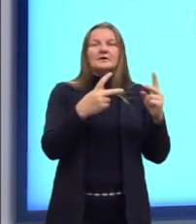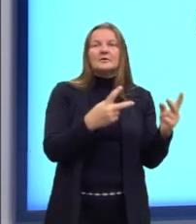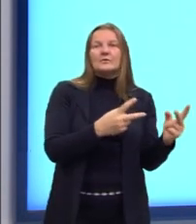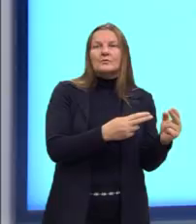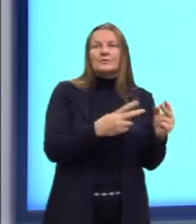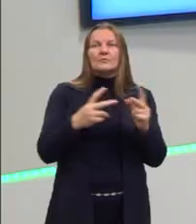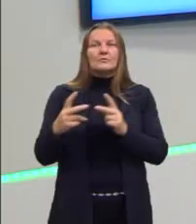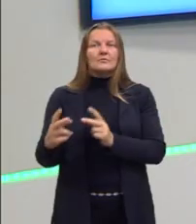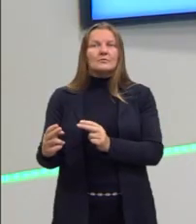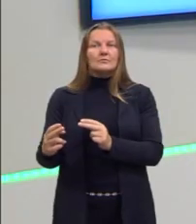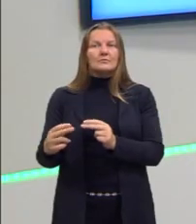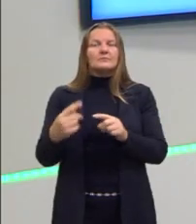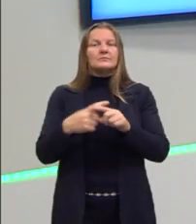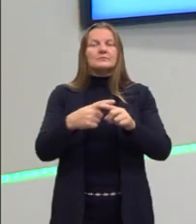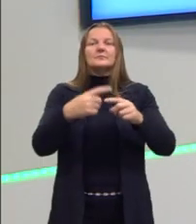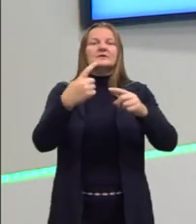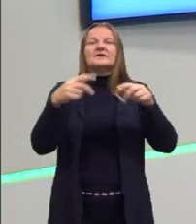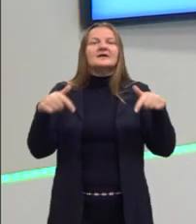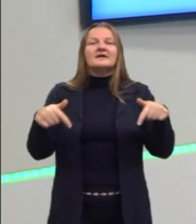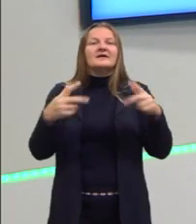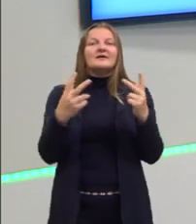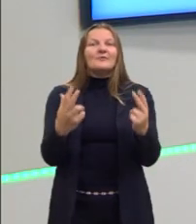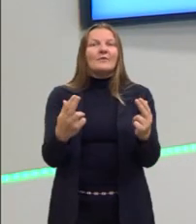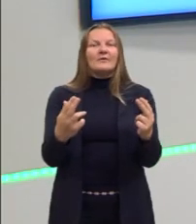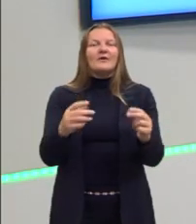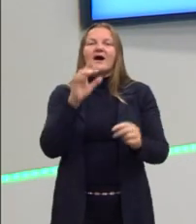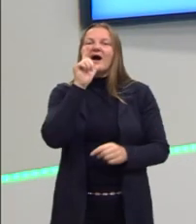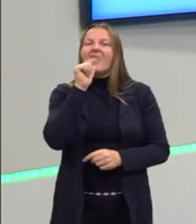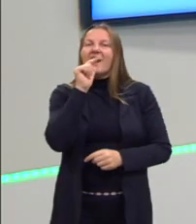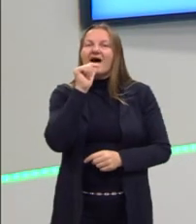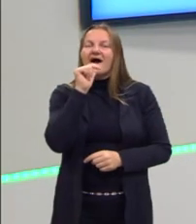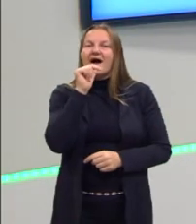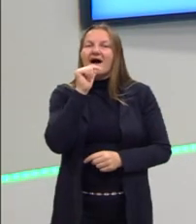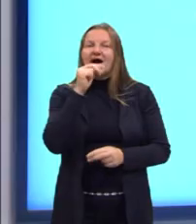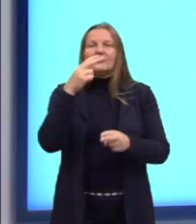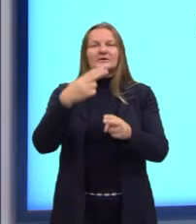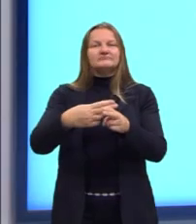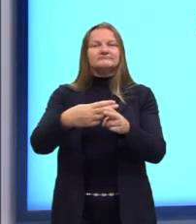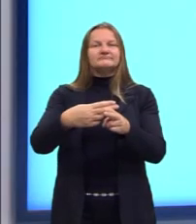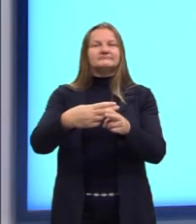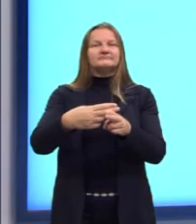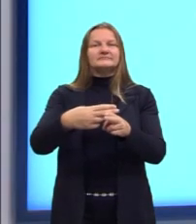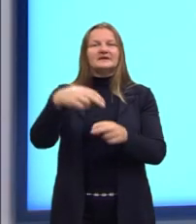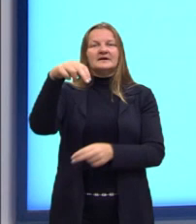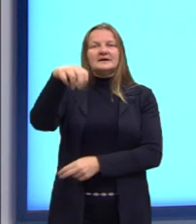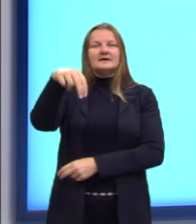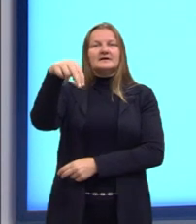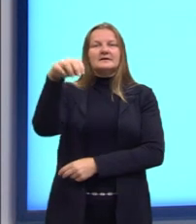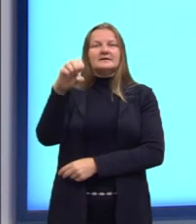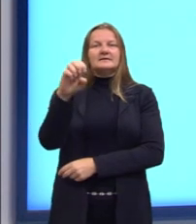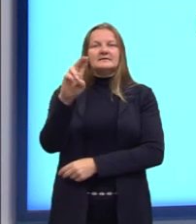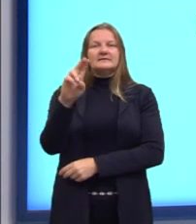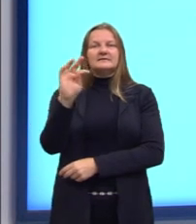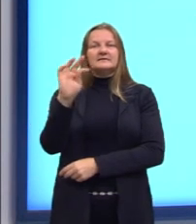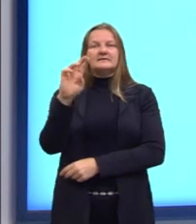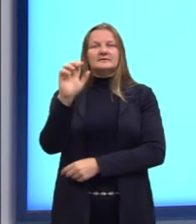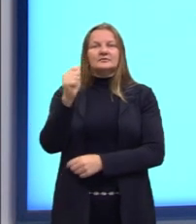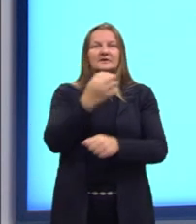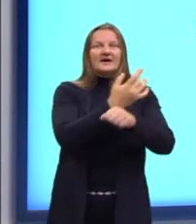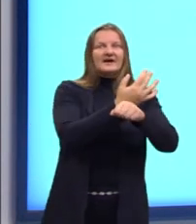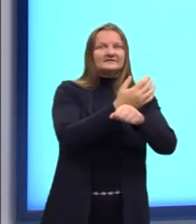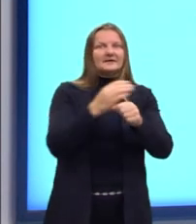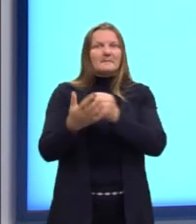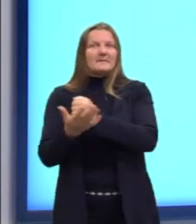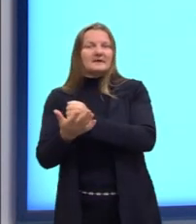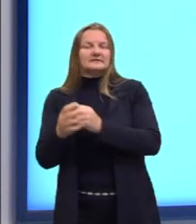Por que esses valores são iguais? Porque a água é considerada uma solução neutra. Para ela ser ácida ou para ela